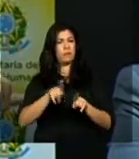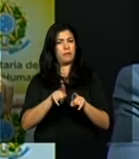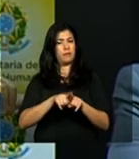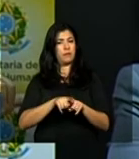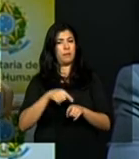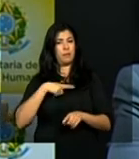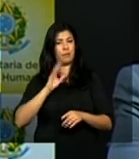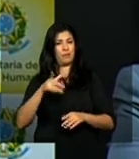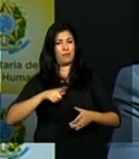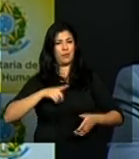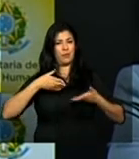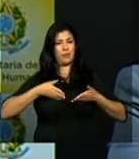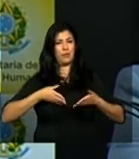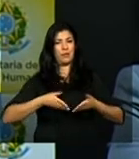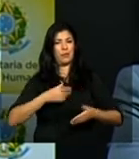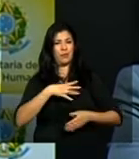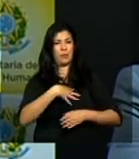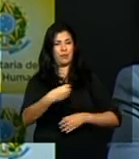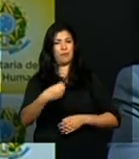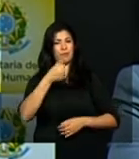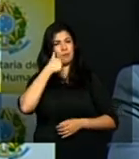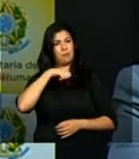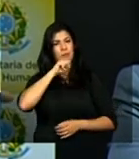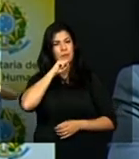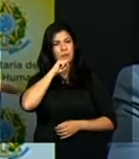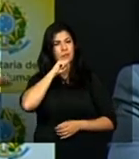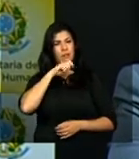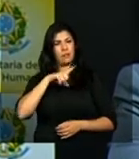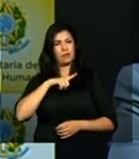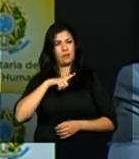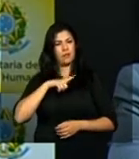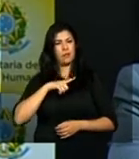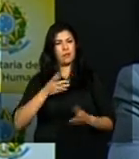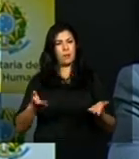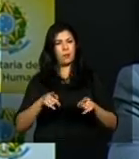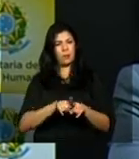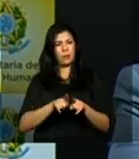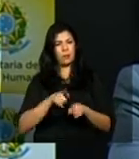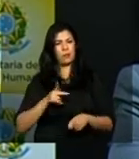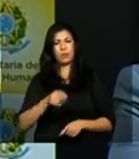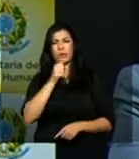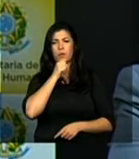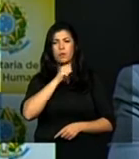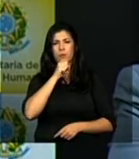presa e ainda eu sou e avó que hoje sou